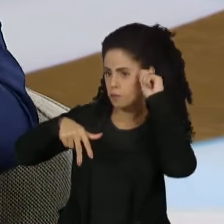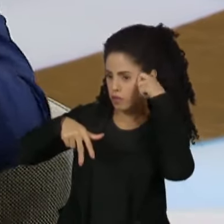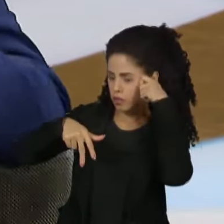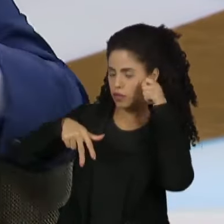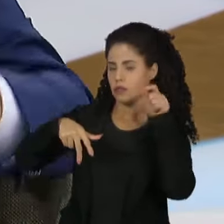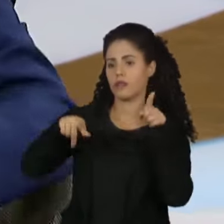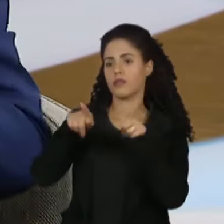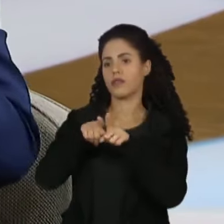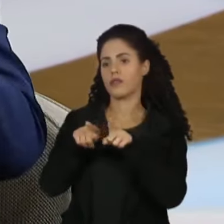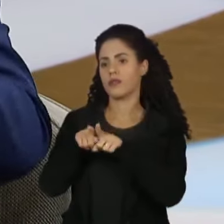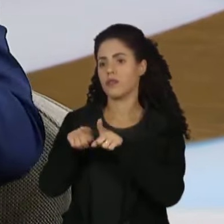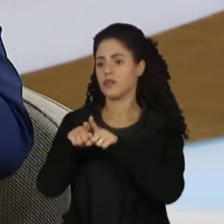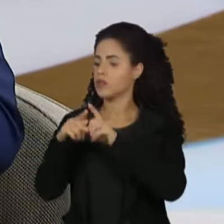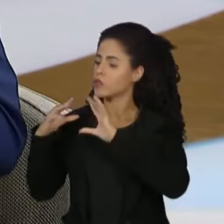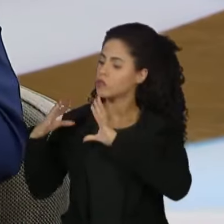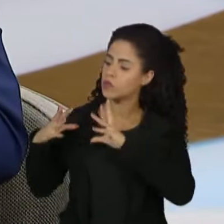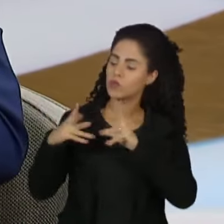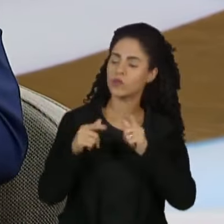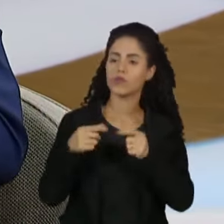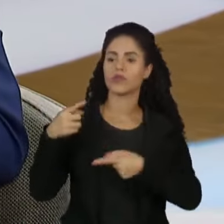negras em toda a área da gestão pública brasileira. Eu acho que é uma conquista da sociedade. Eduardo.